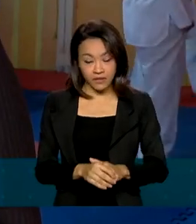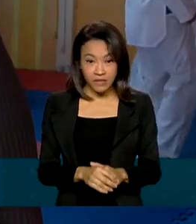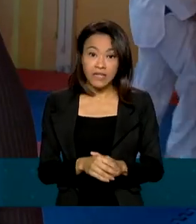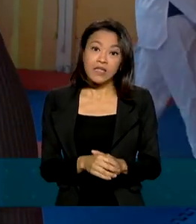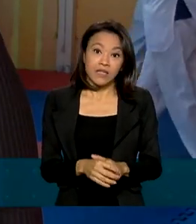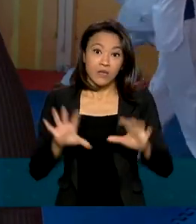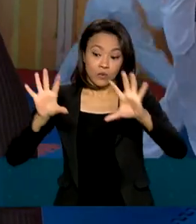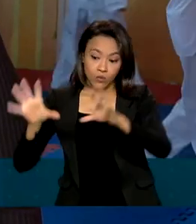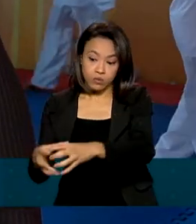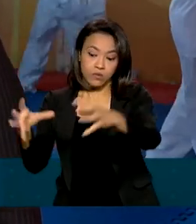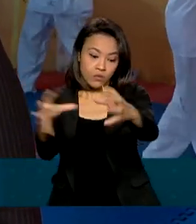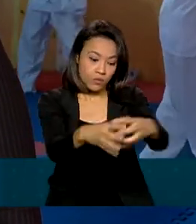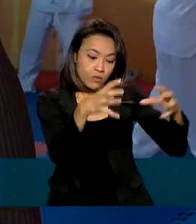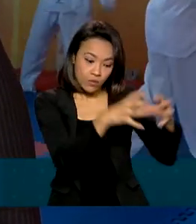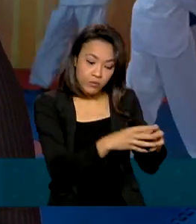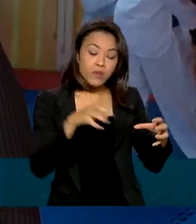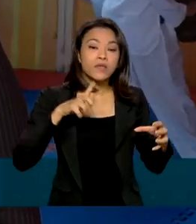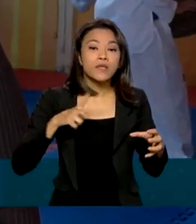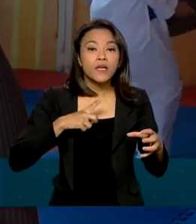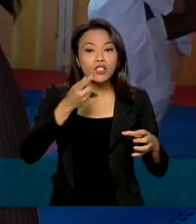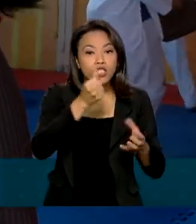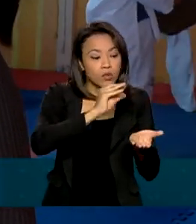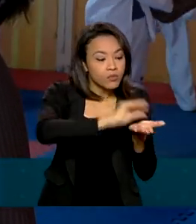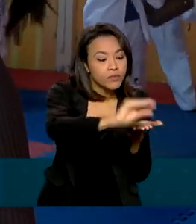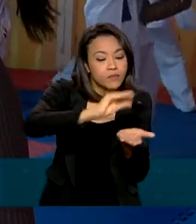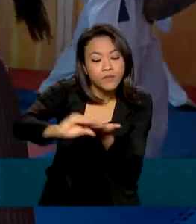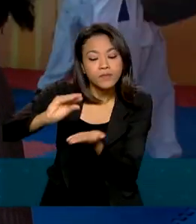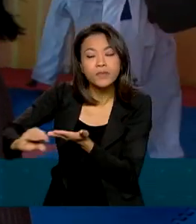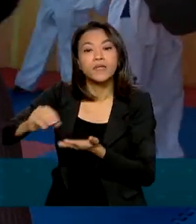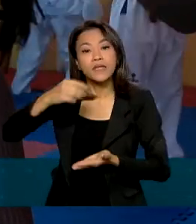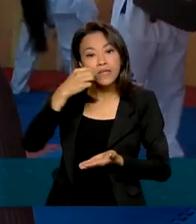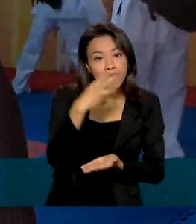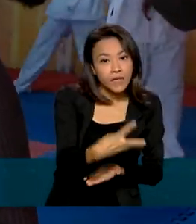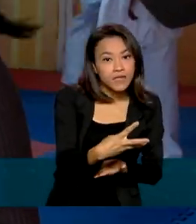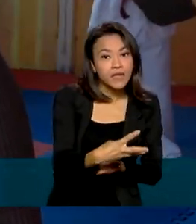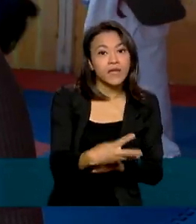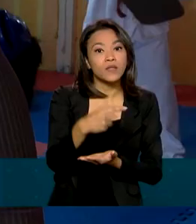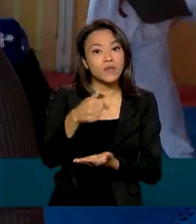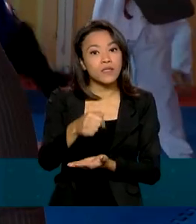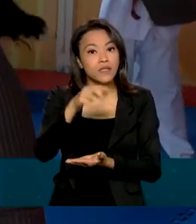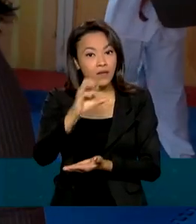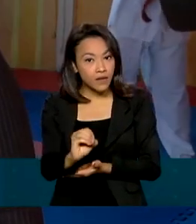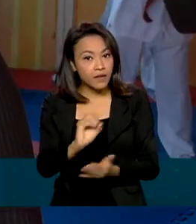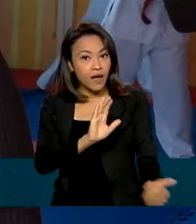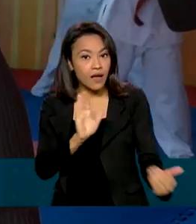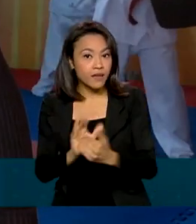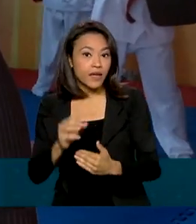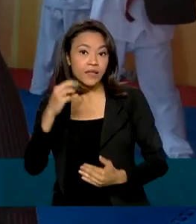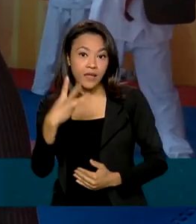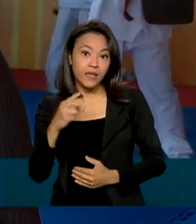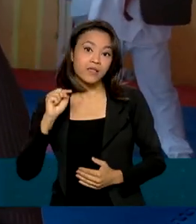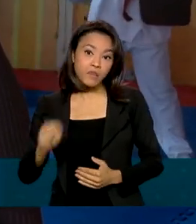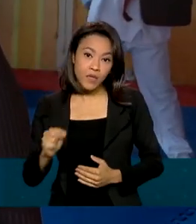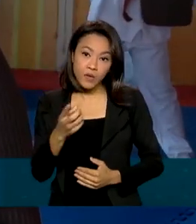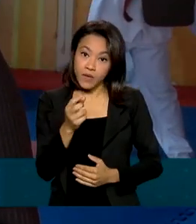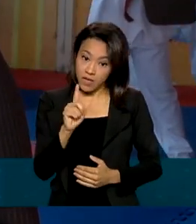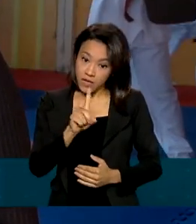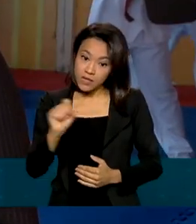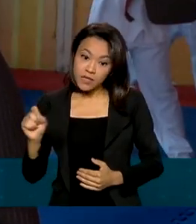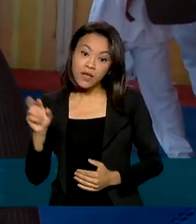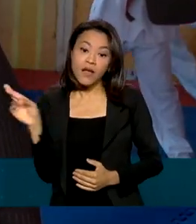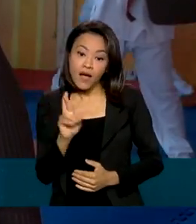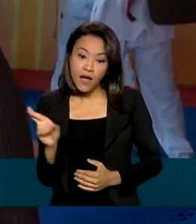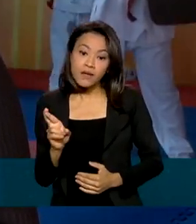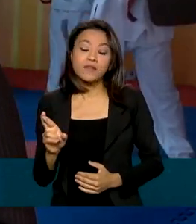As categorias prevêem repasses mensais que variam de R$ 370 a R$ 3.100. O programa